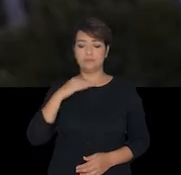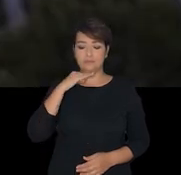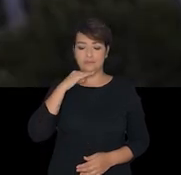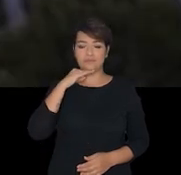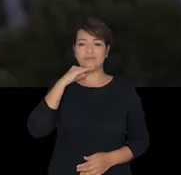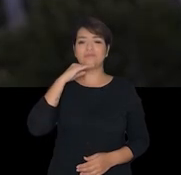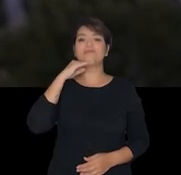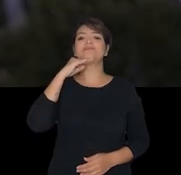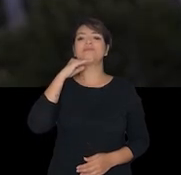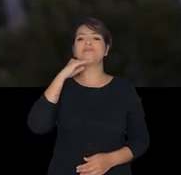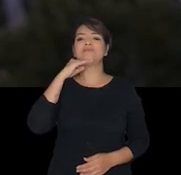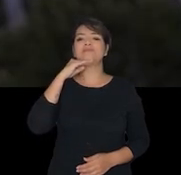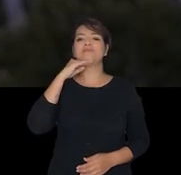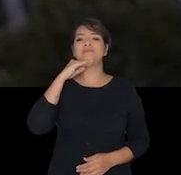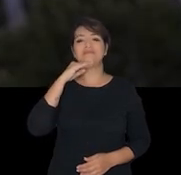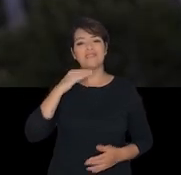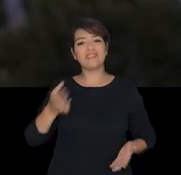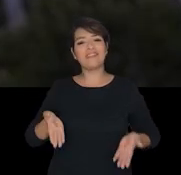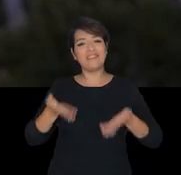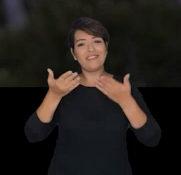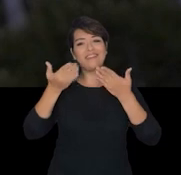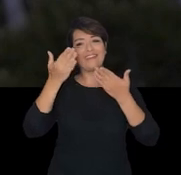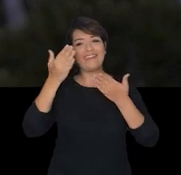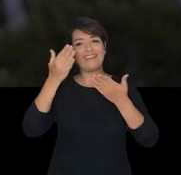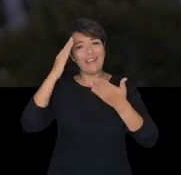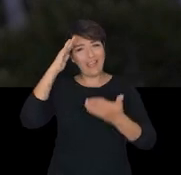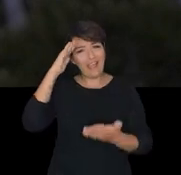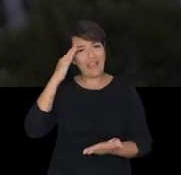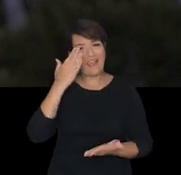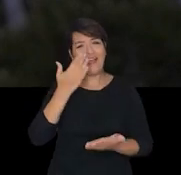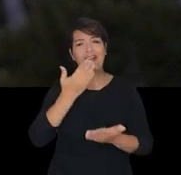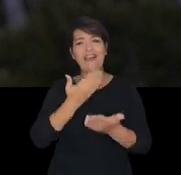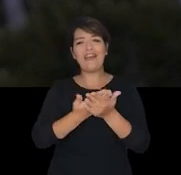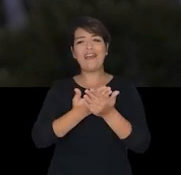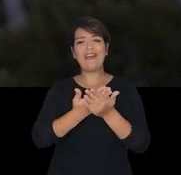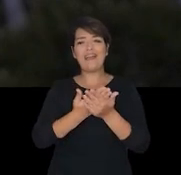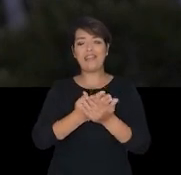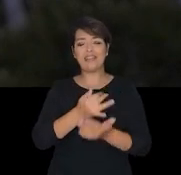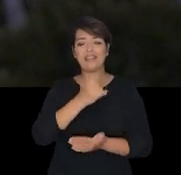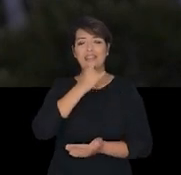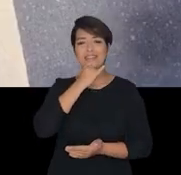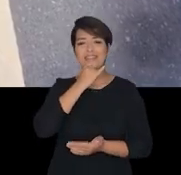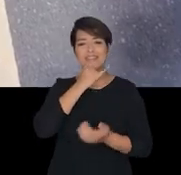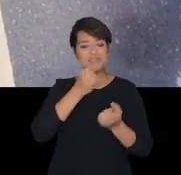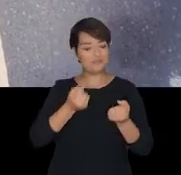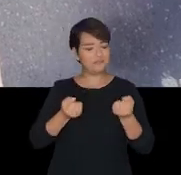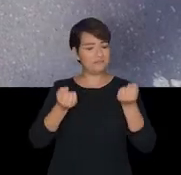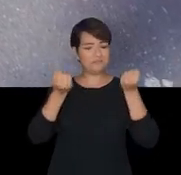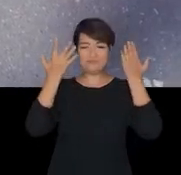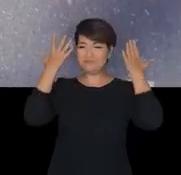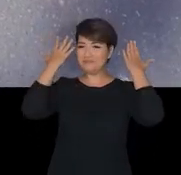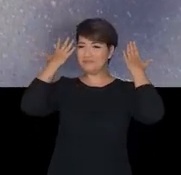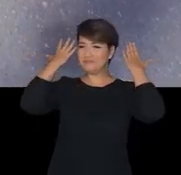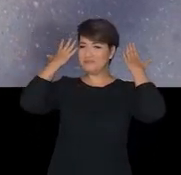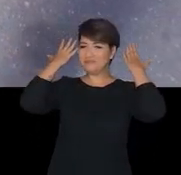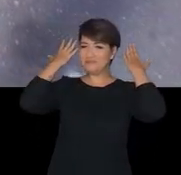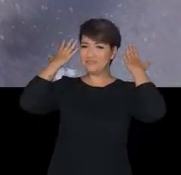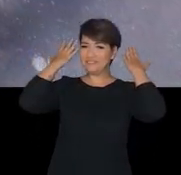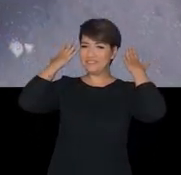Erga essa cabeça, mete o pé e vai na ferro Manda essa tristeza embora